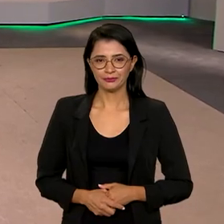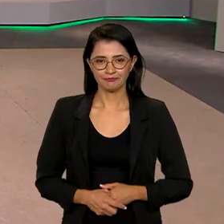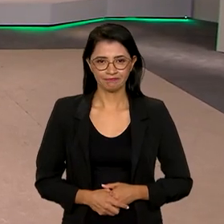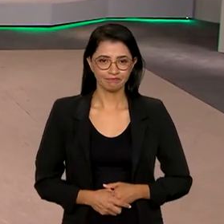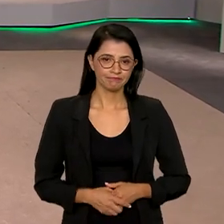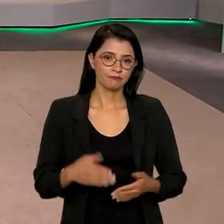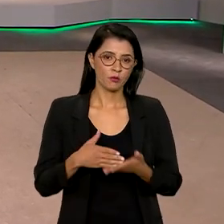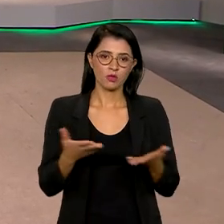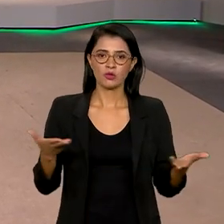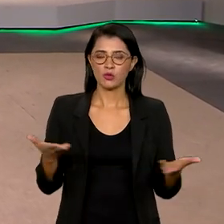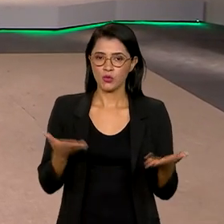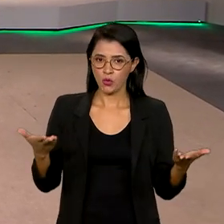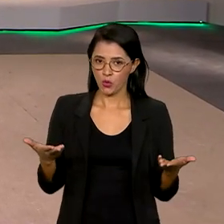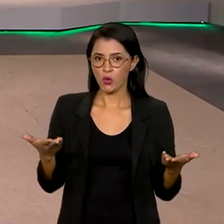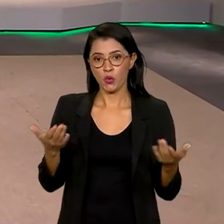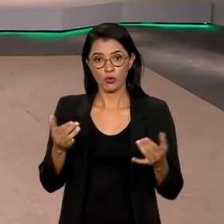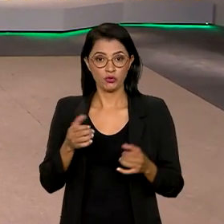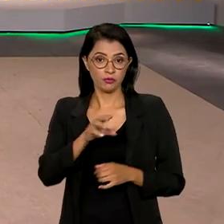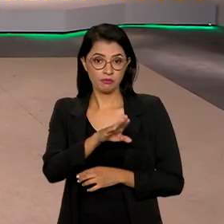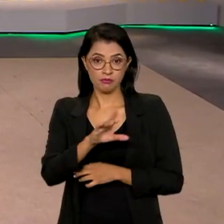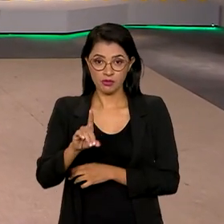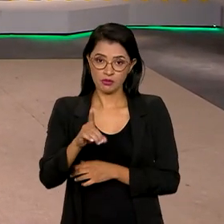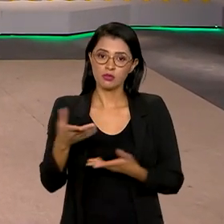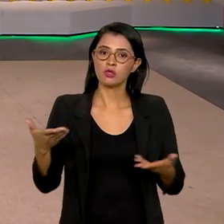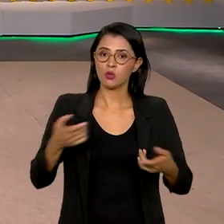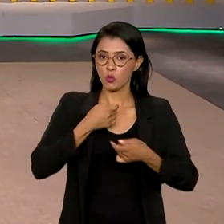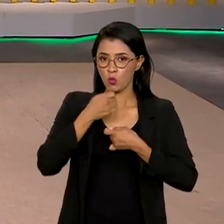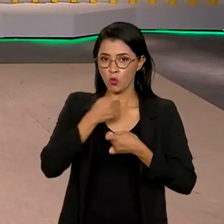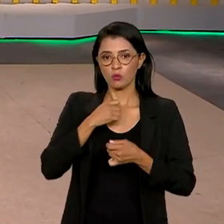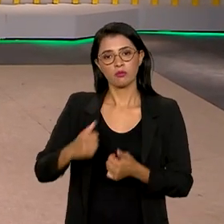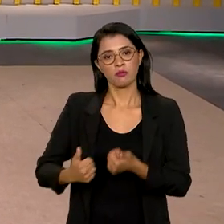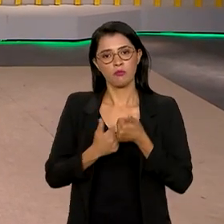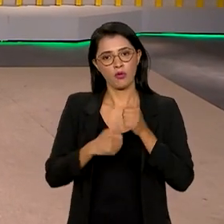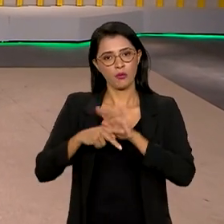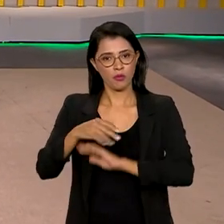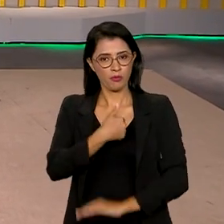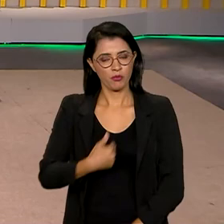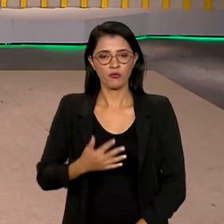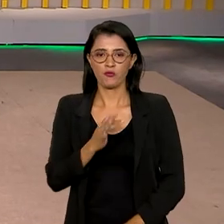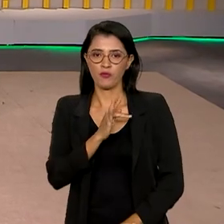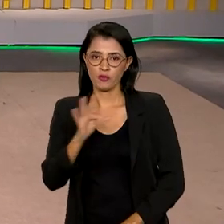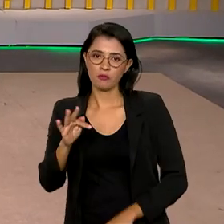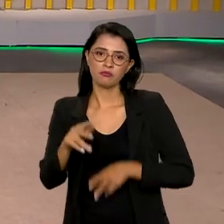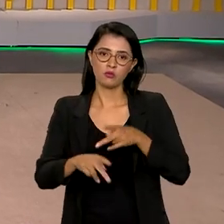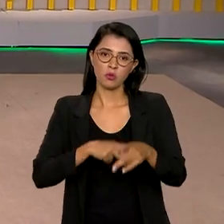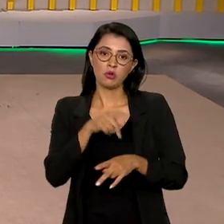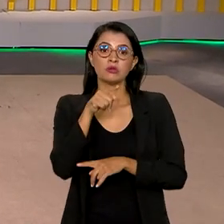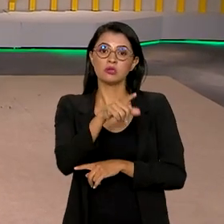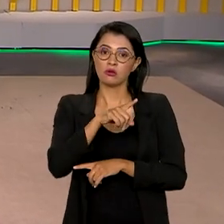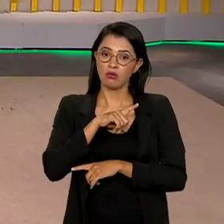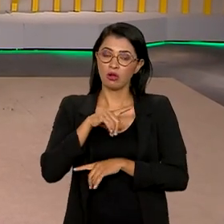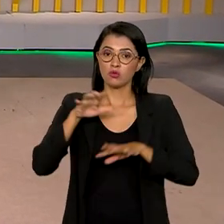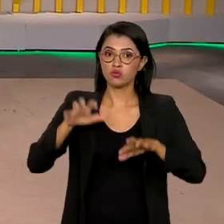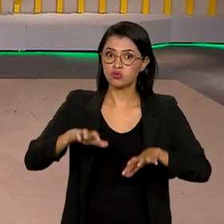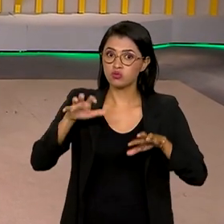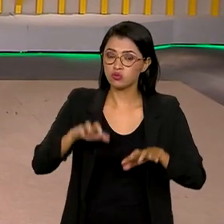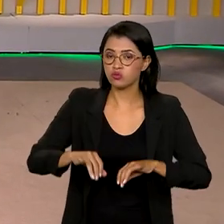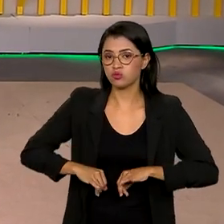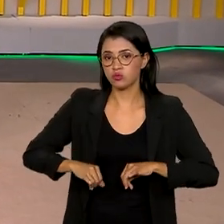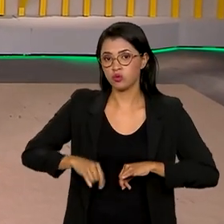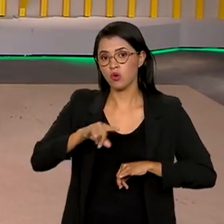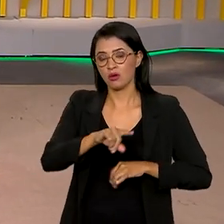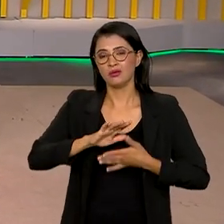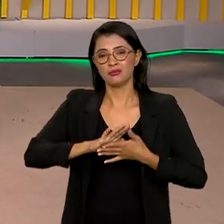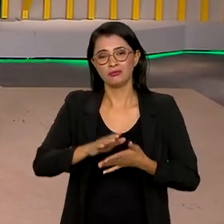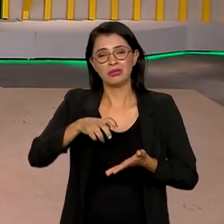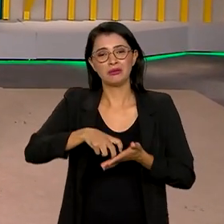E nós começamos esta edição do Brasil em Dia com o apoio do governo federal à população atingida pelas fortes chuvas que